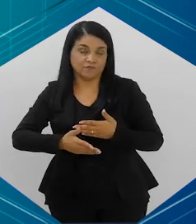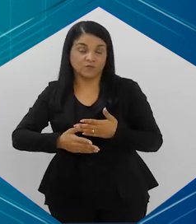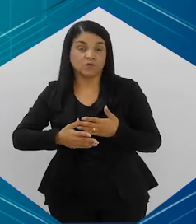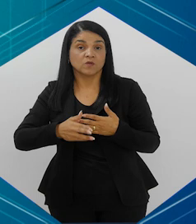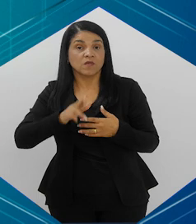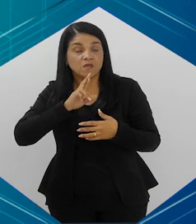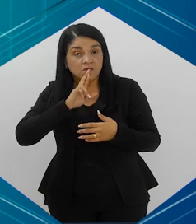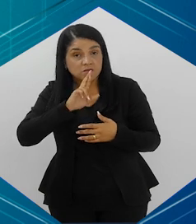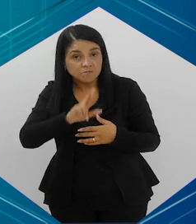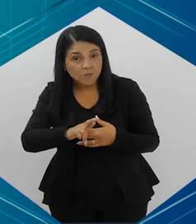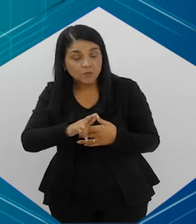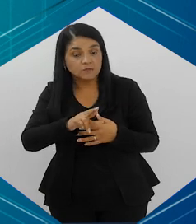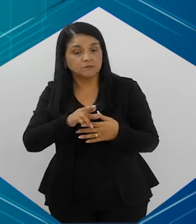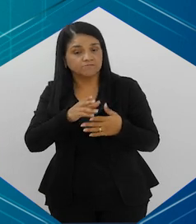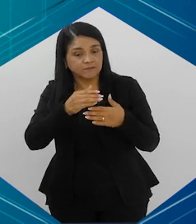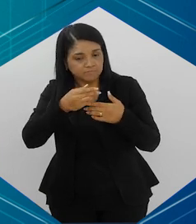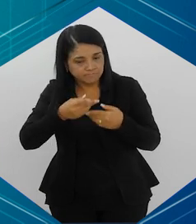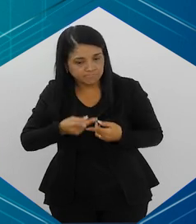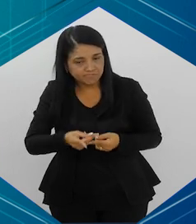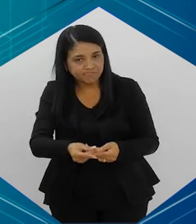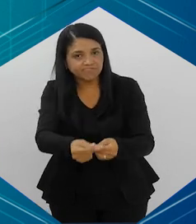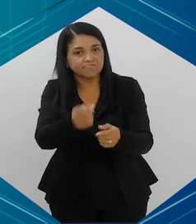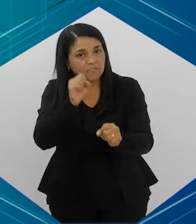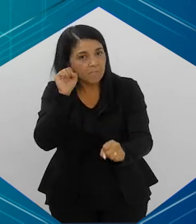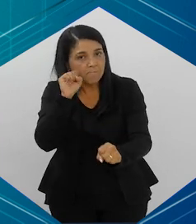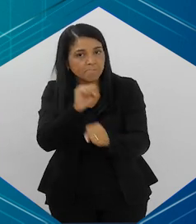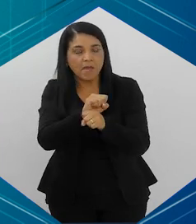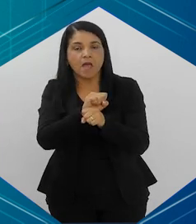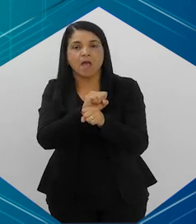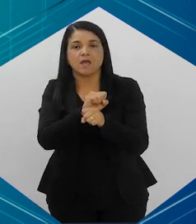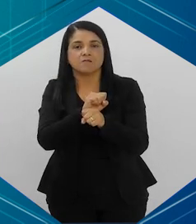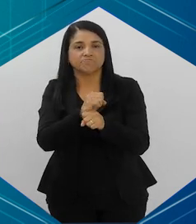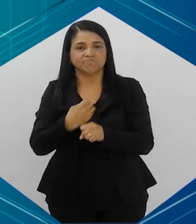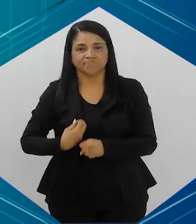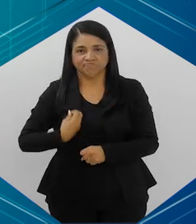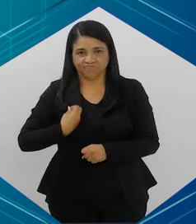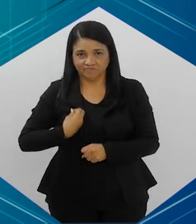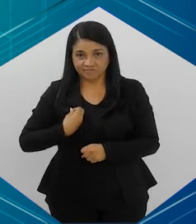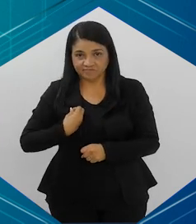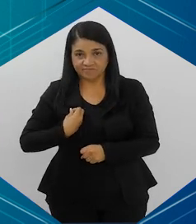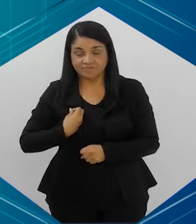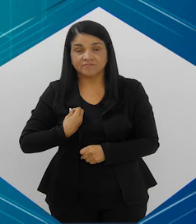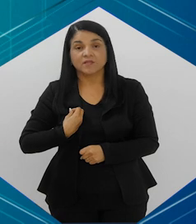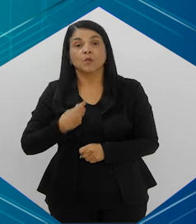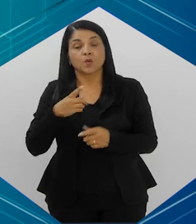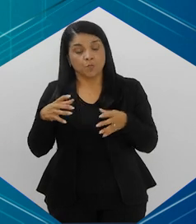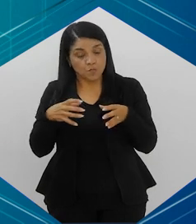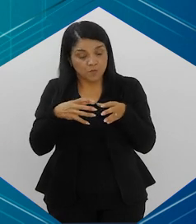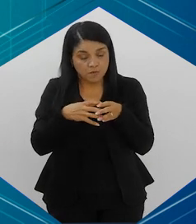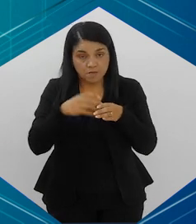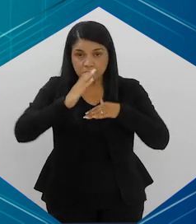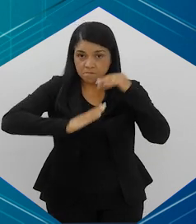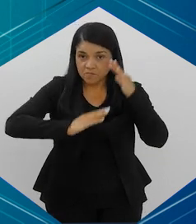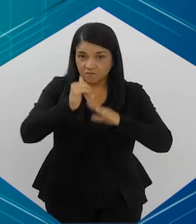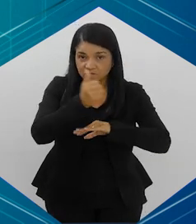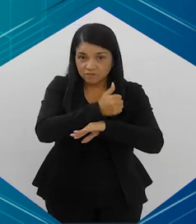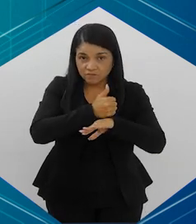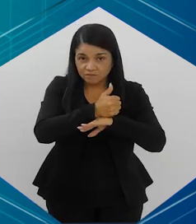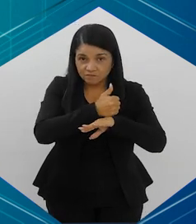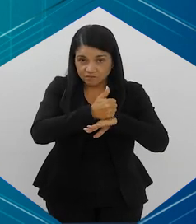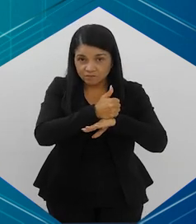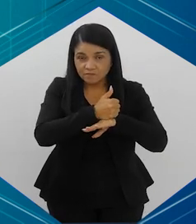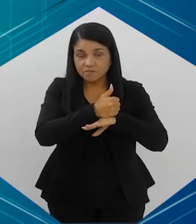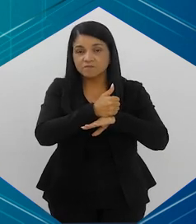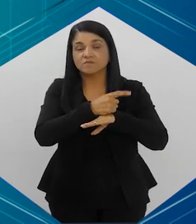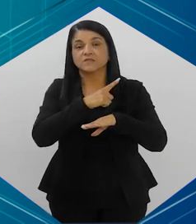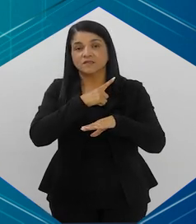de novo. Então, os resultados mais duradouros, aquele que para de fumar para a vida toda é quando ele está numa equipe multiprofissional